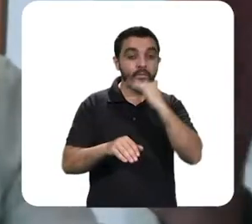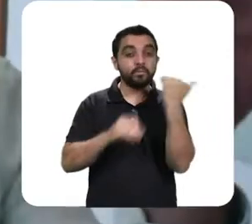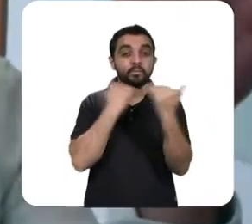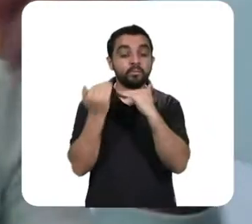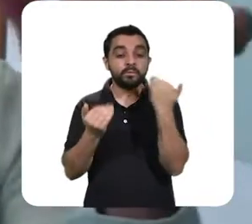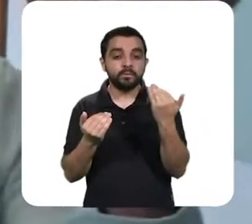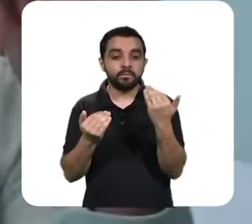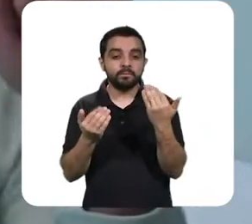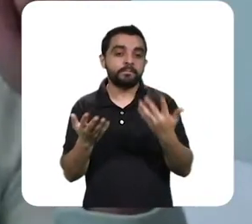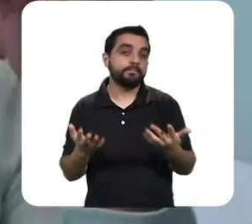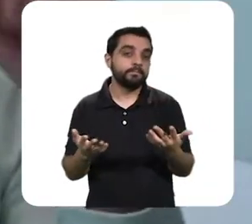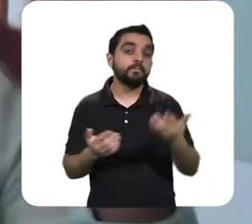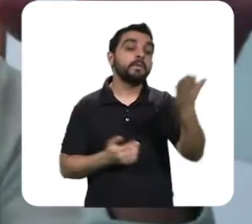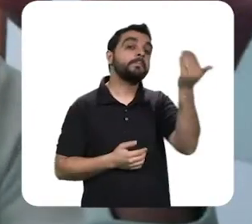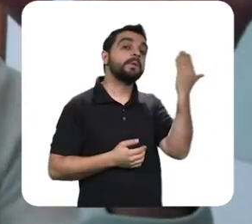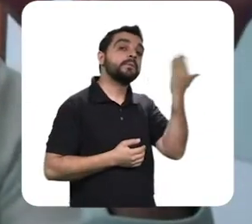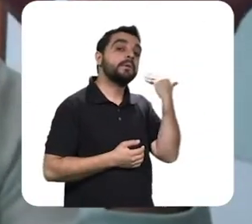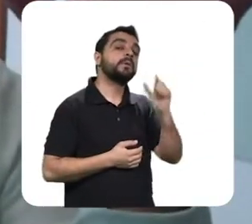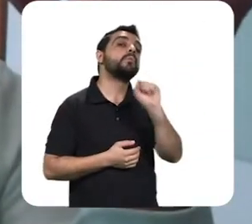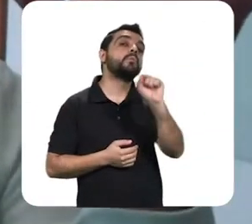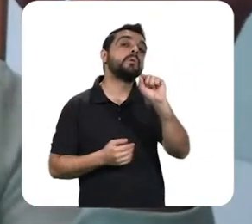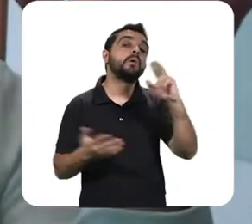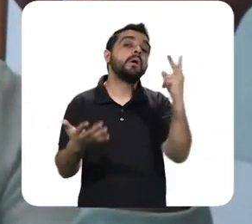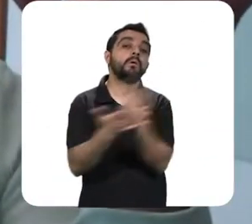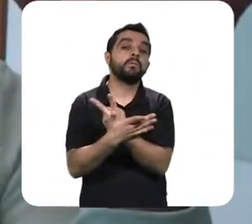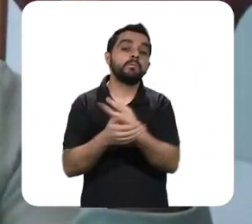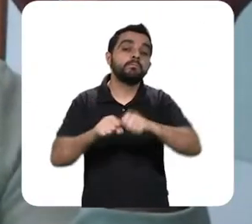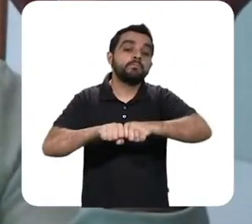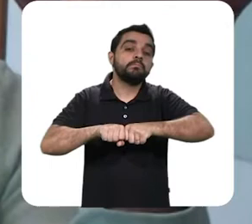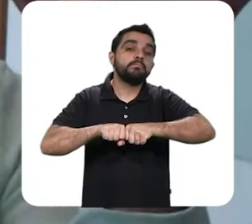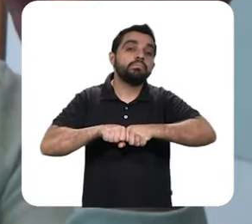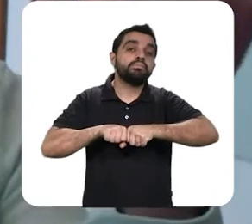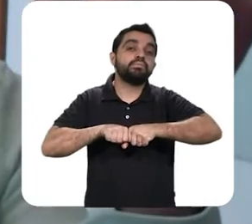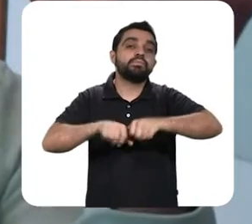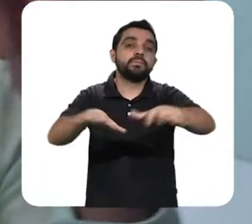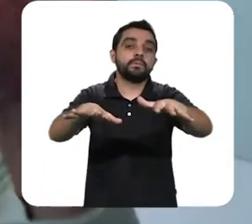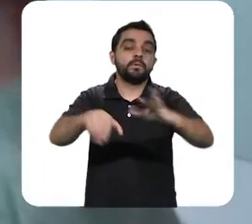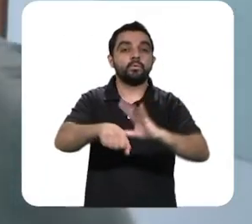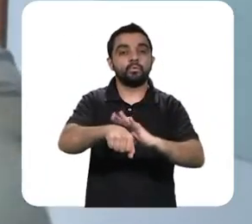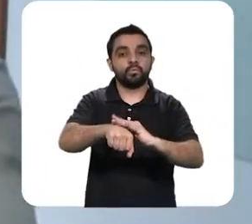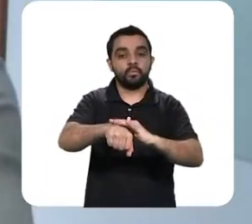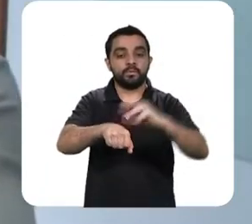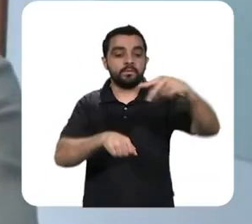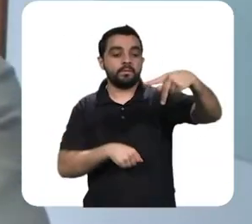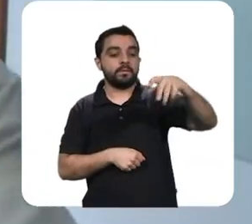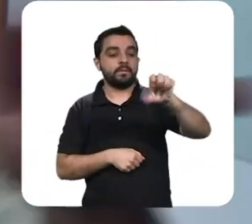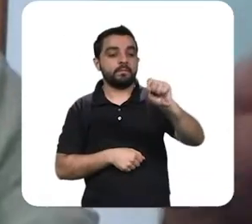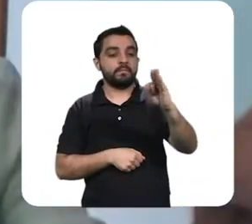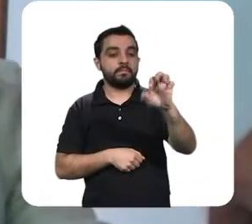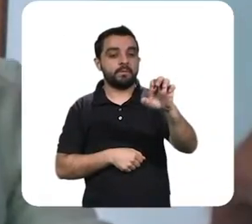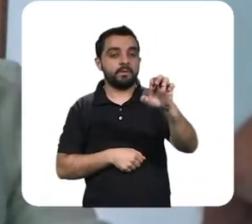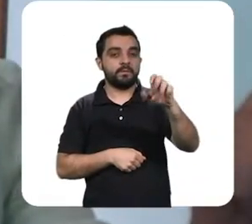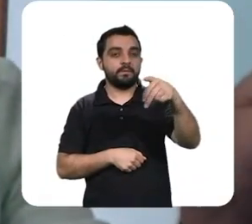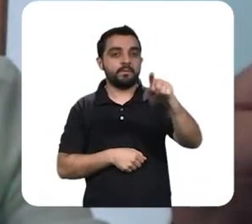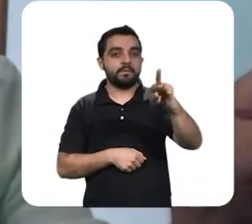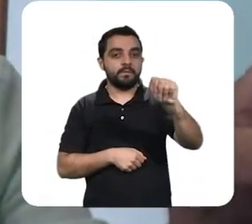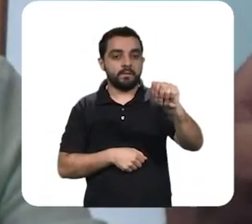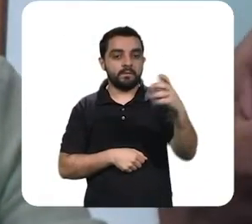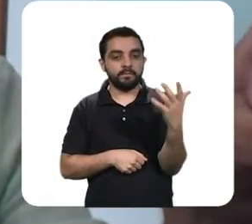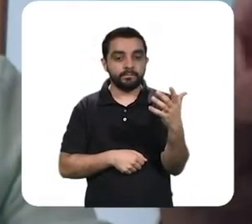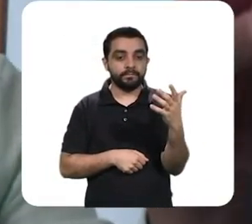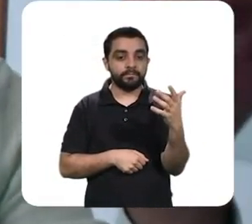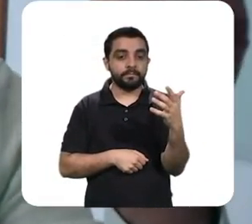disseminou na época lá quem disseminou a epidemia do oriente para a Europa